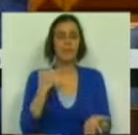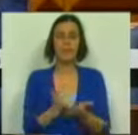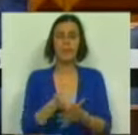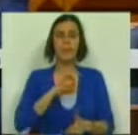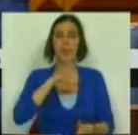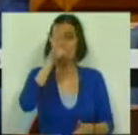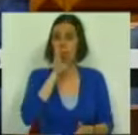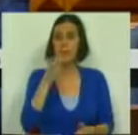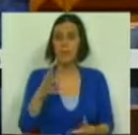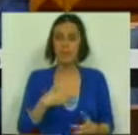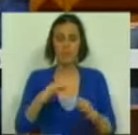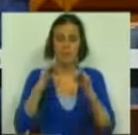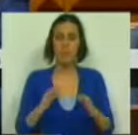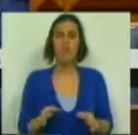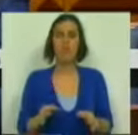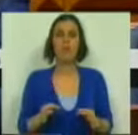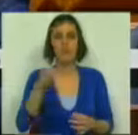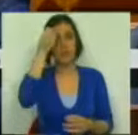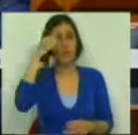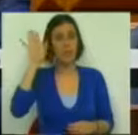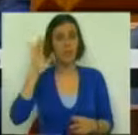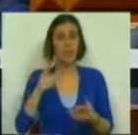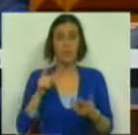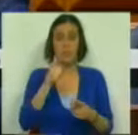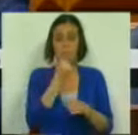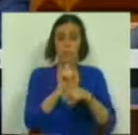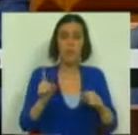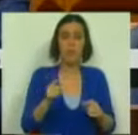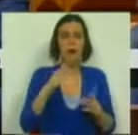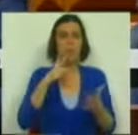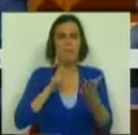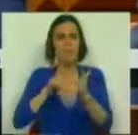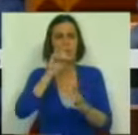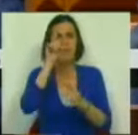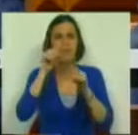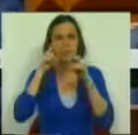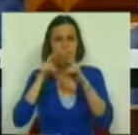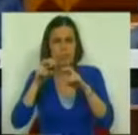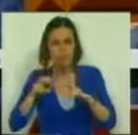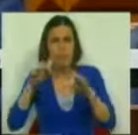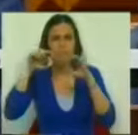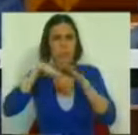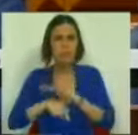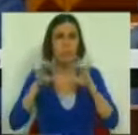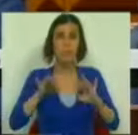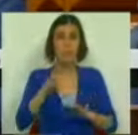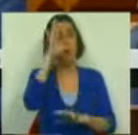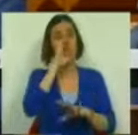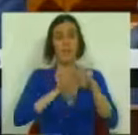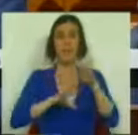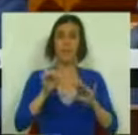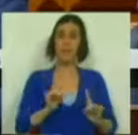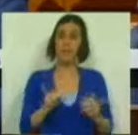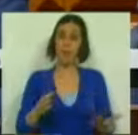sempre, Sr. Ministro, prontos a esquecer o pontual e ir ao fundo das questões. É isso que o Governo está a fazer.